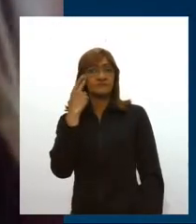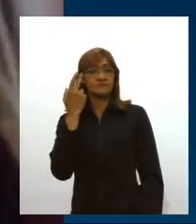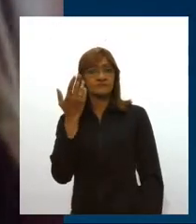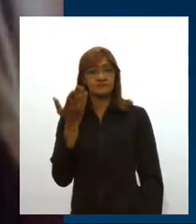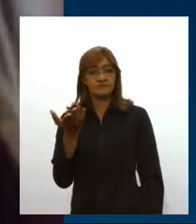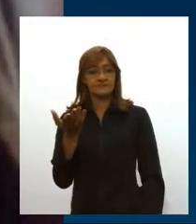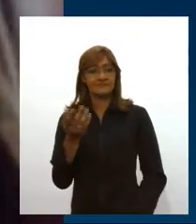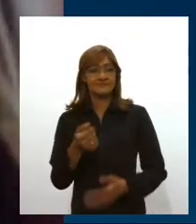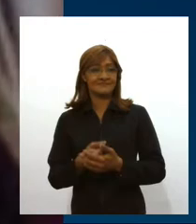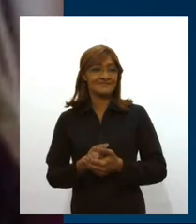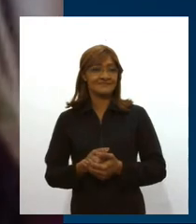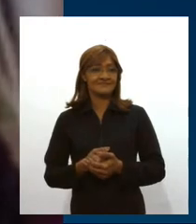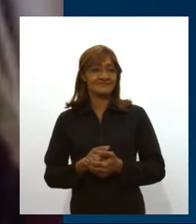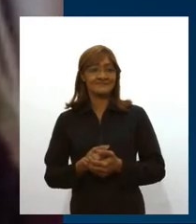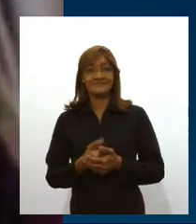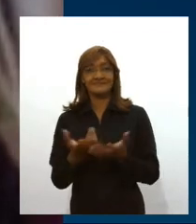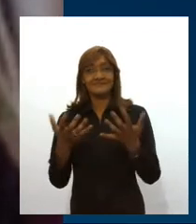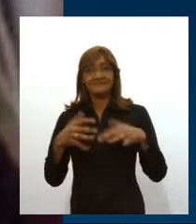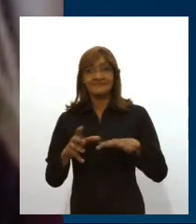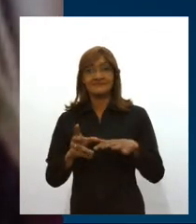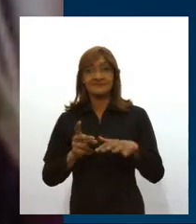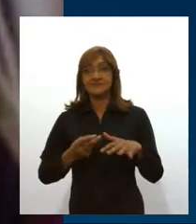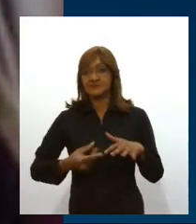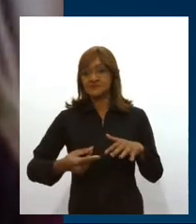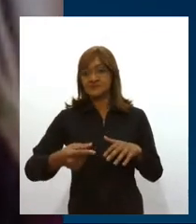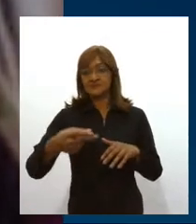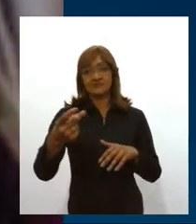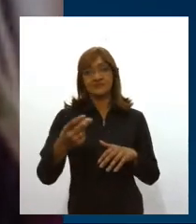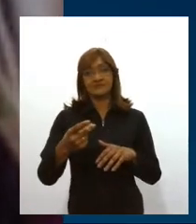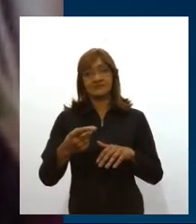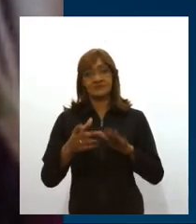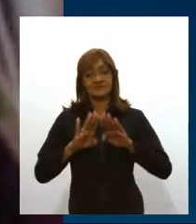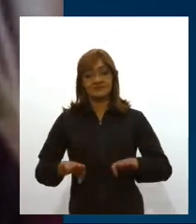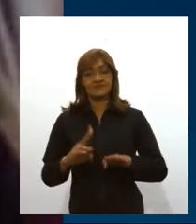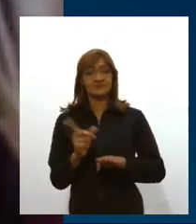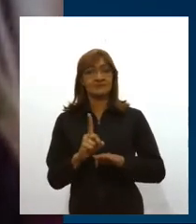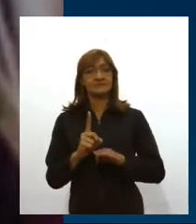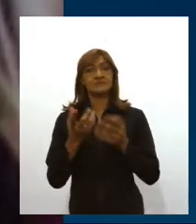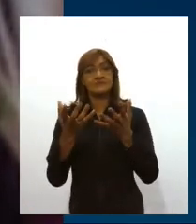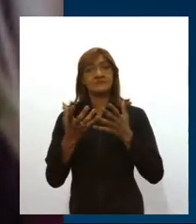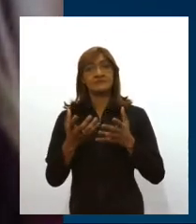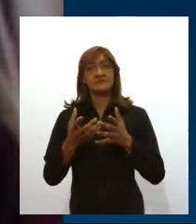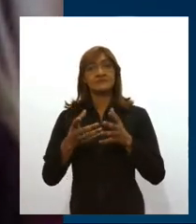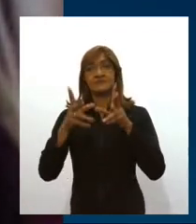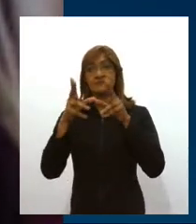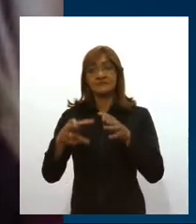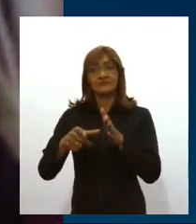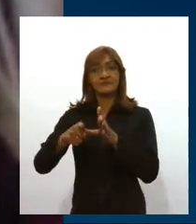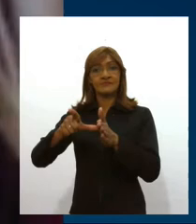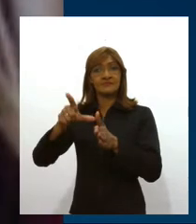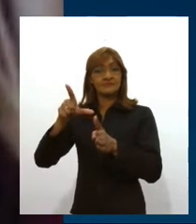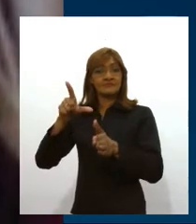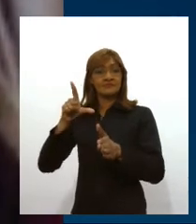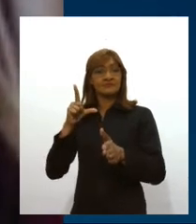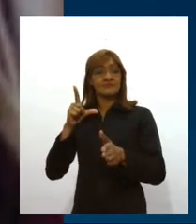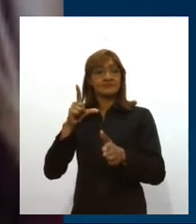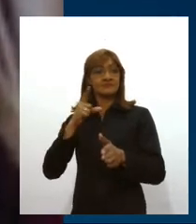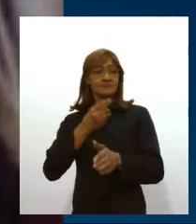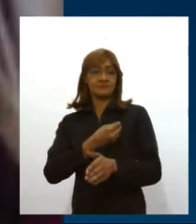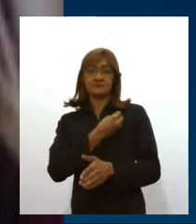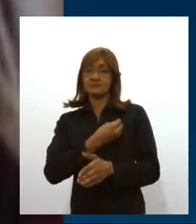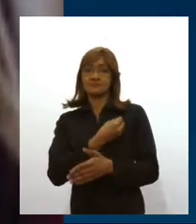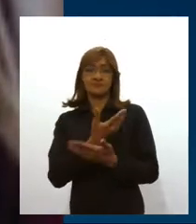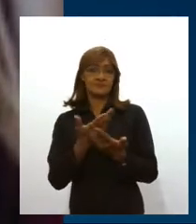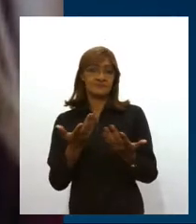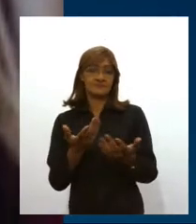permanentemente nessa situação que a gente está. A gente quer viver a nossa vida como a gente sempre viveu.